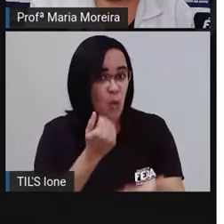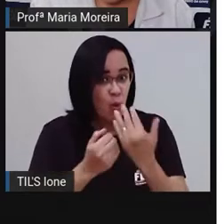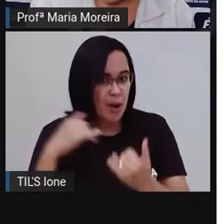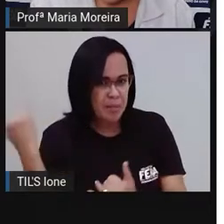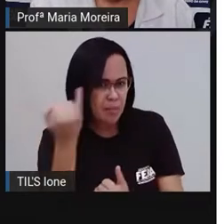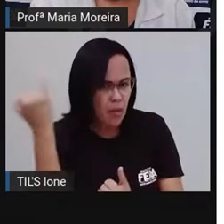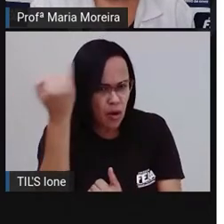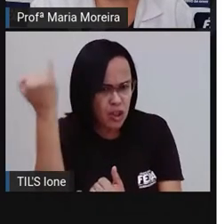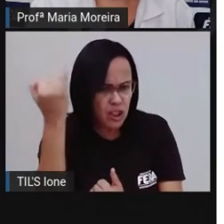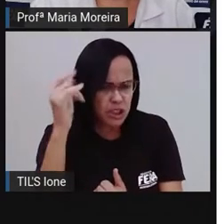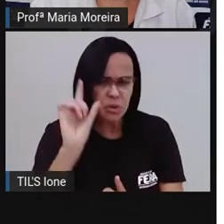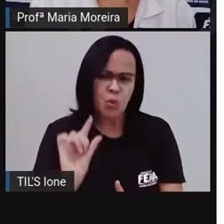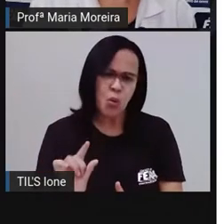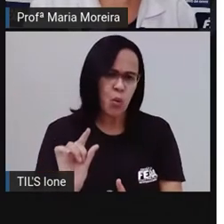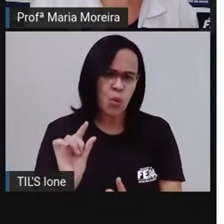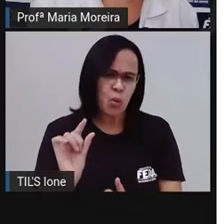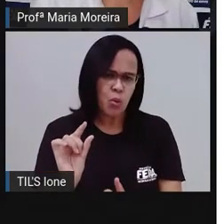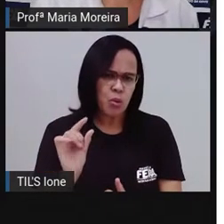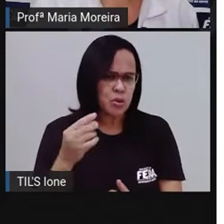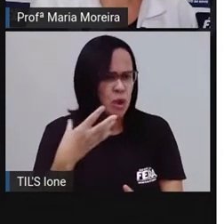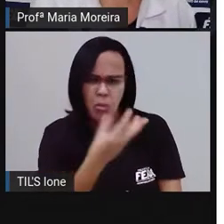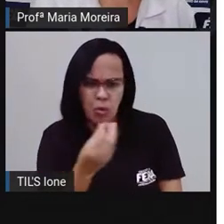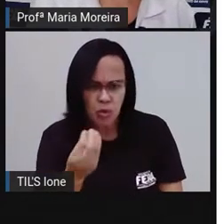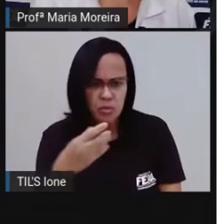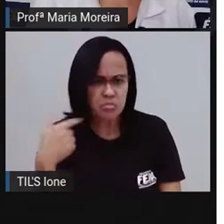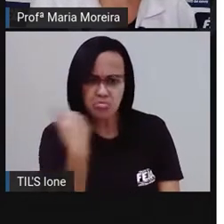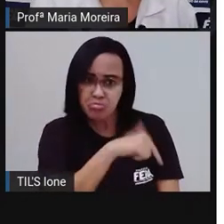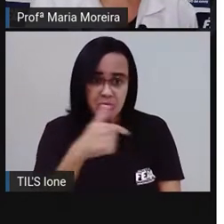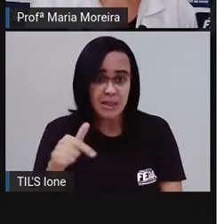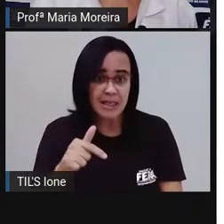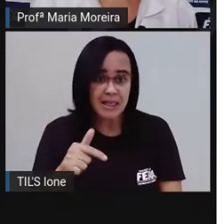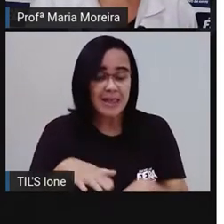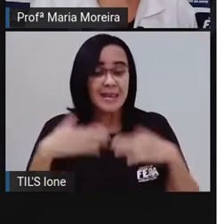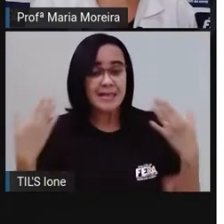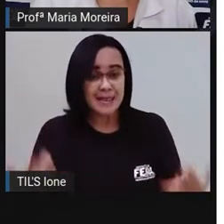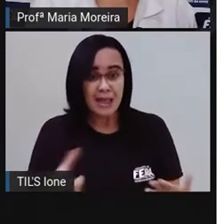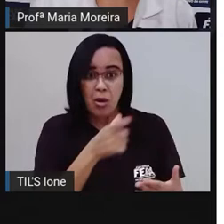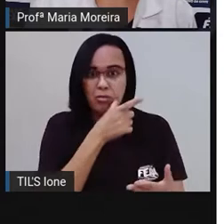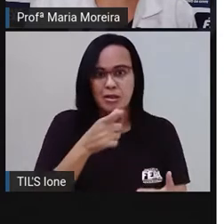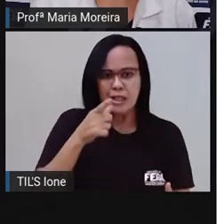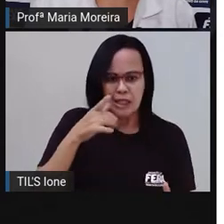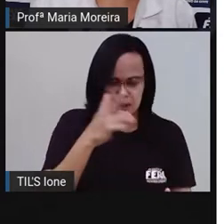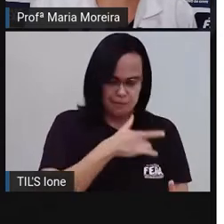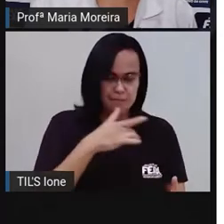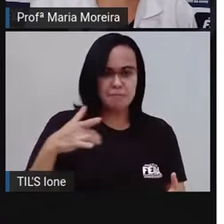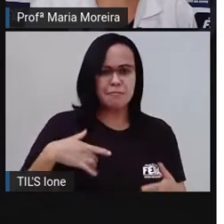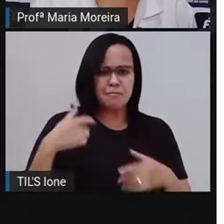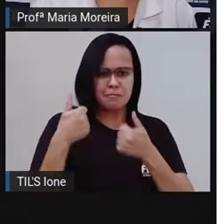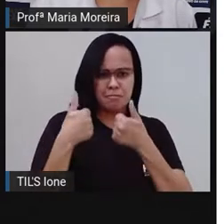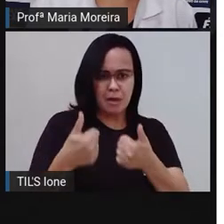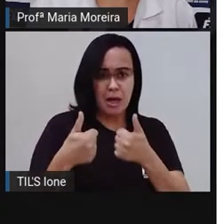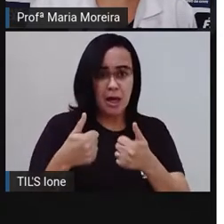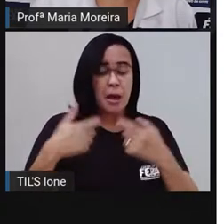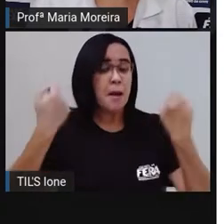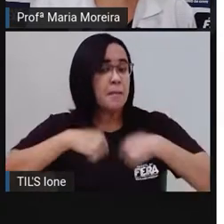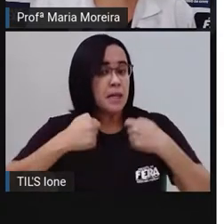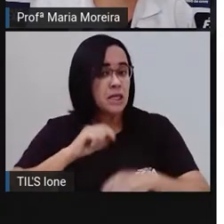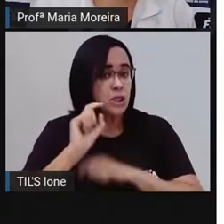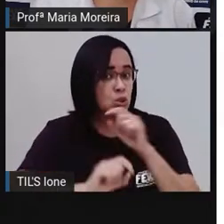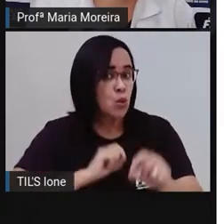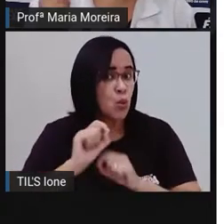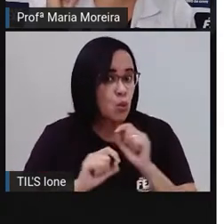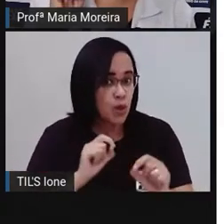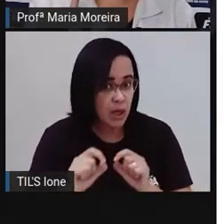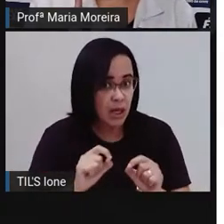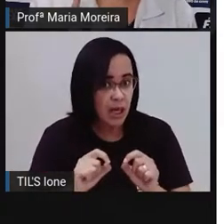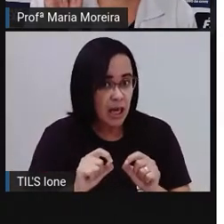e minerais. Bom, um lanche saudável deve ter valor calórico moderado e valor